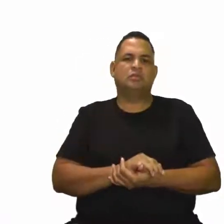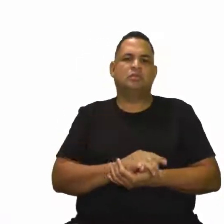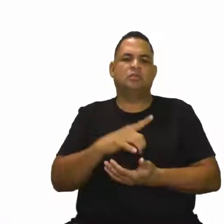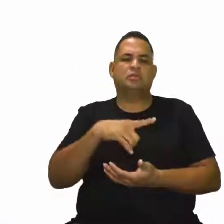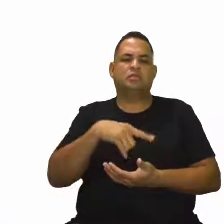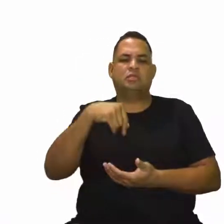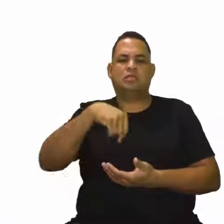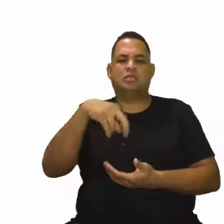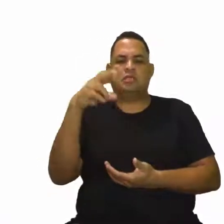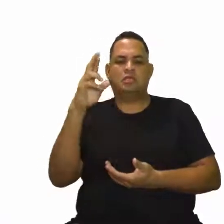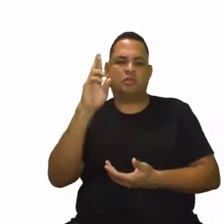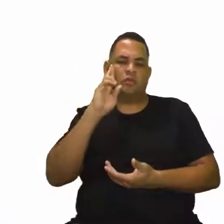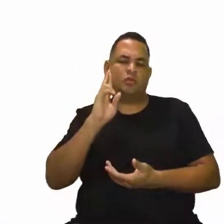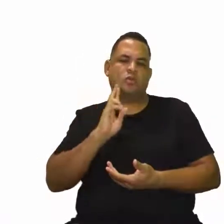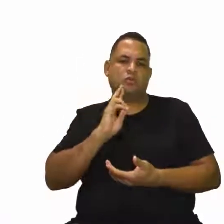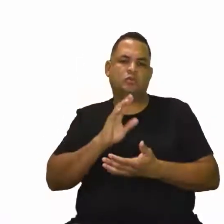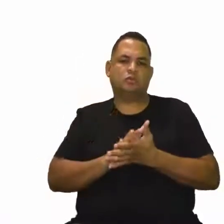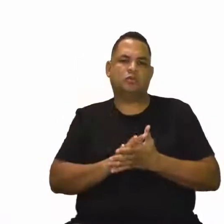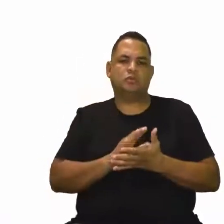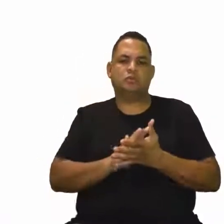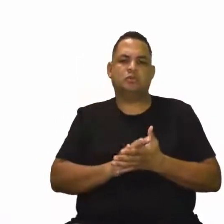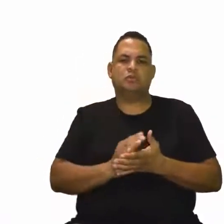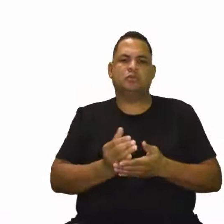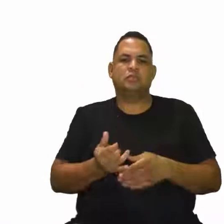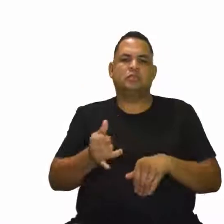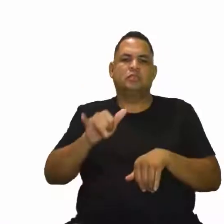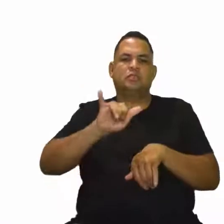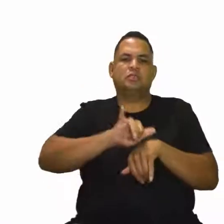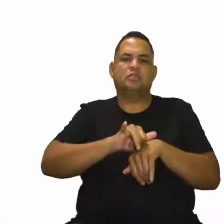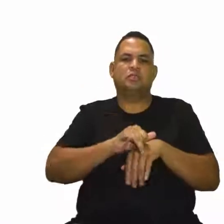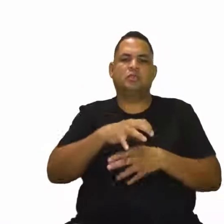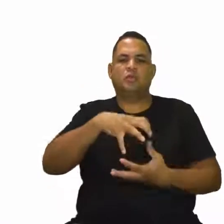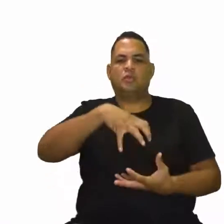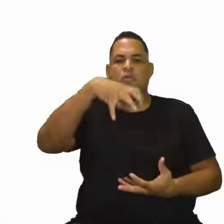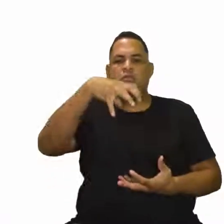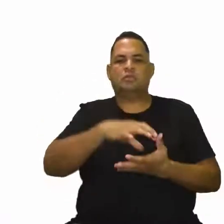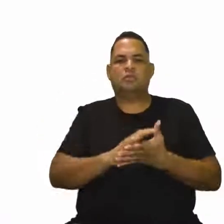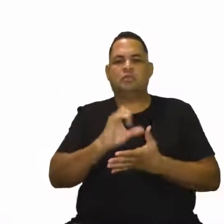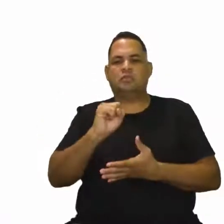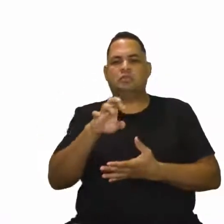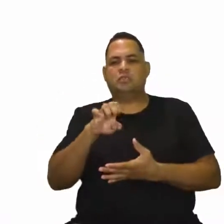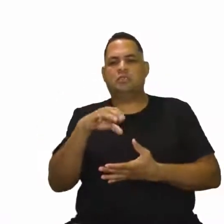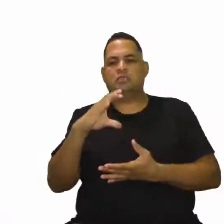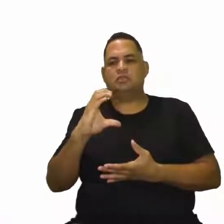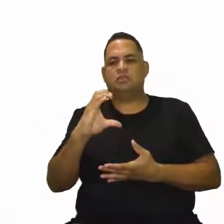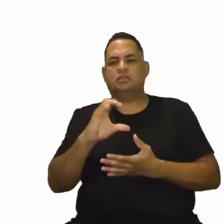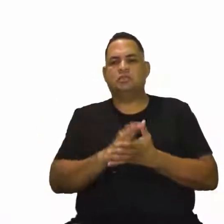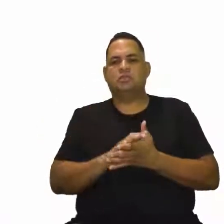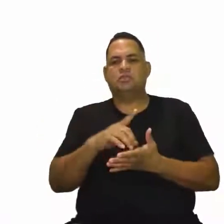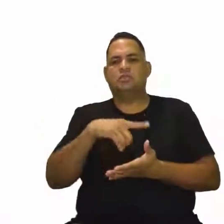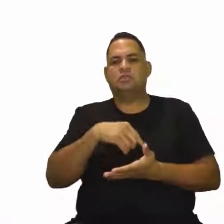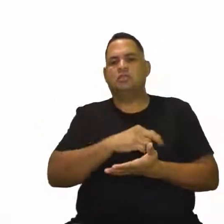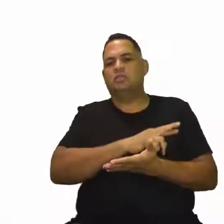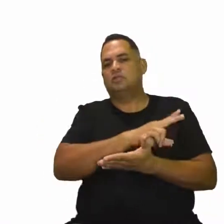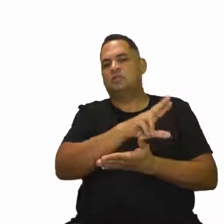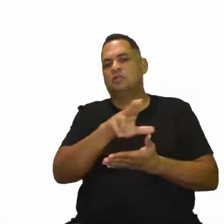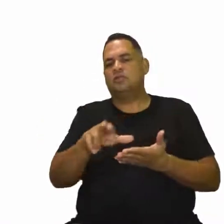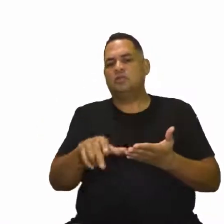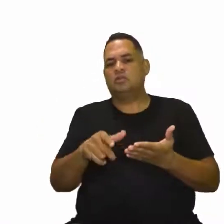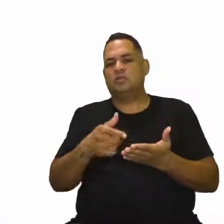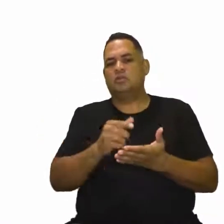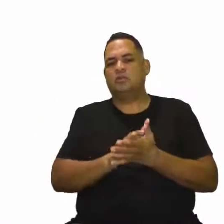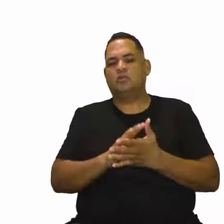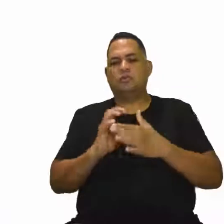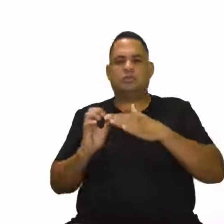aqui em Rondônia, né? Tem centro do idoso, tem o SESC e tem várias outras instituições